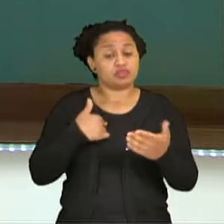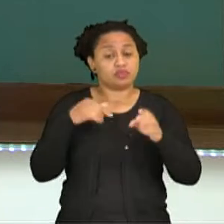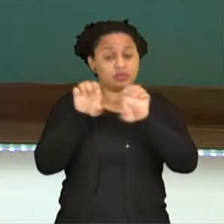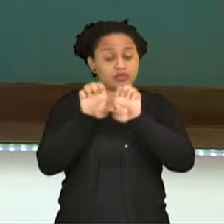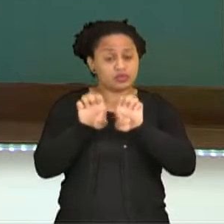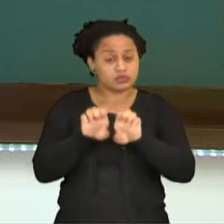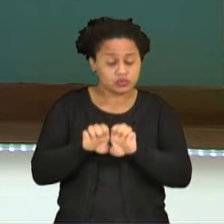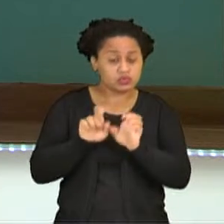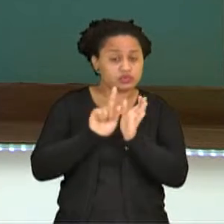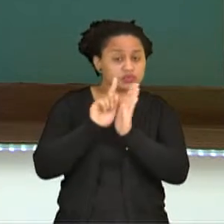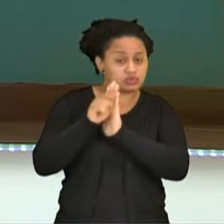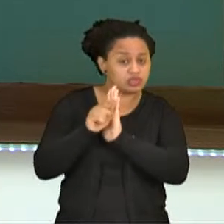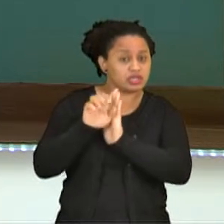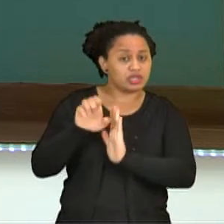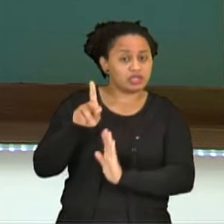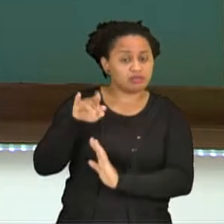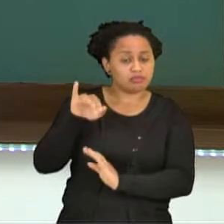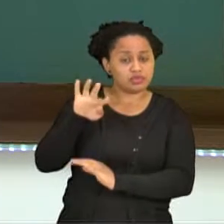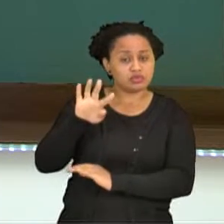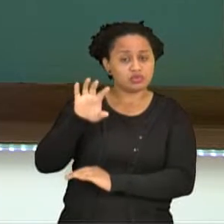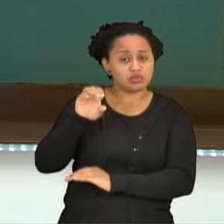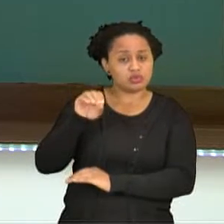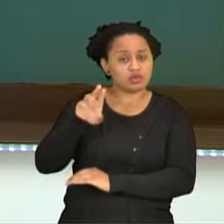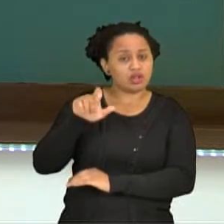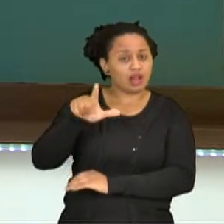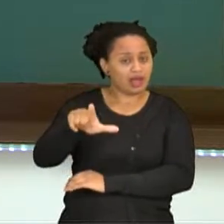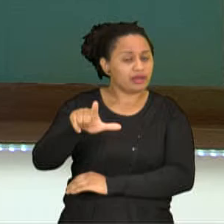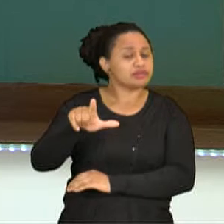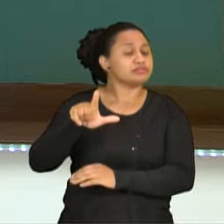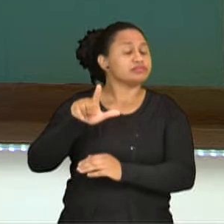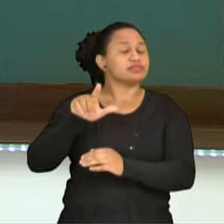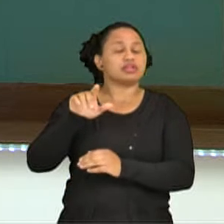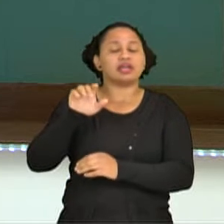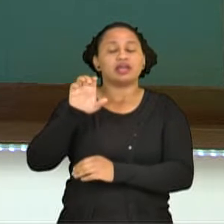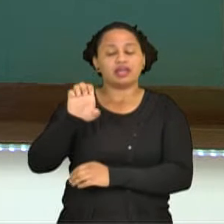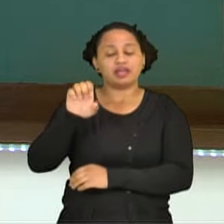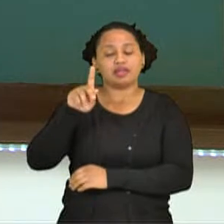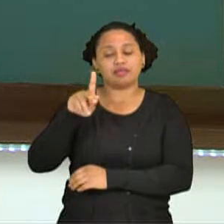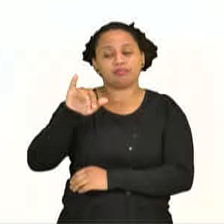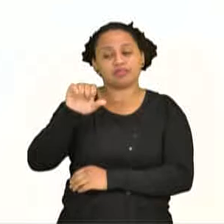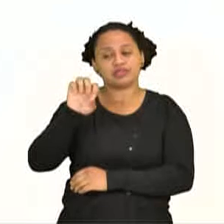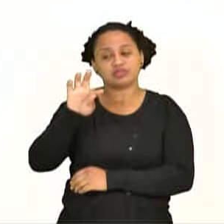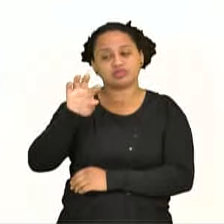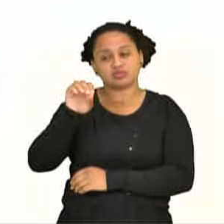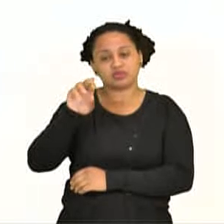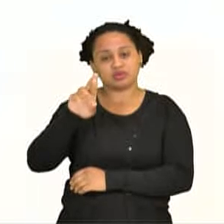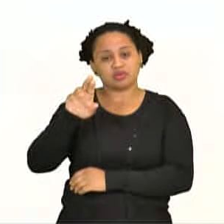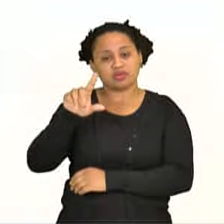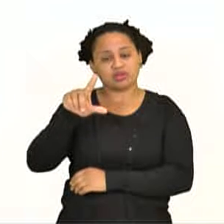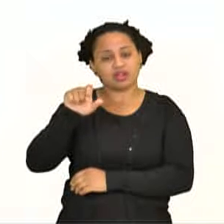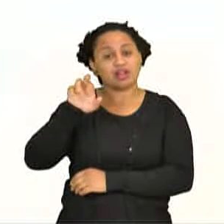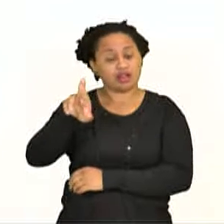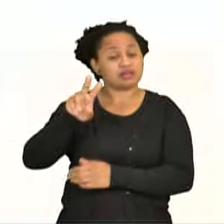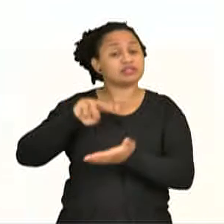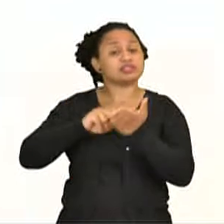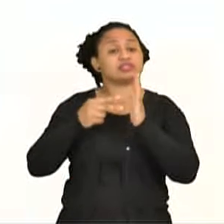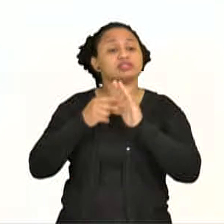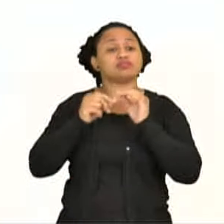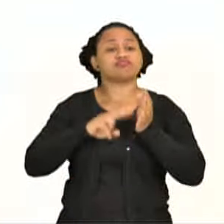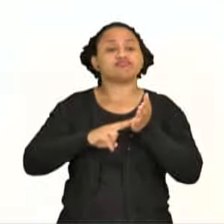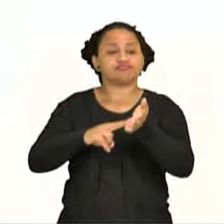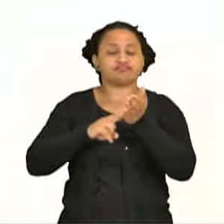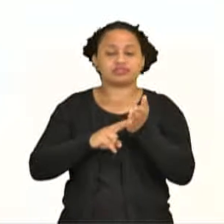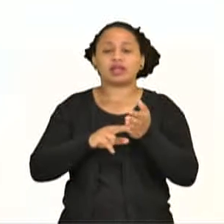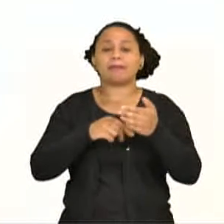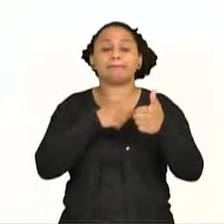epistolar, que vem de epístola, que significa carta. Então a primeira coisa ali, o primeiro elemento da carta é o local e